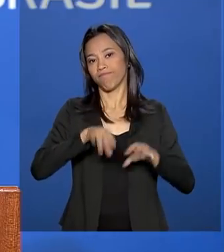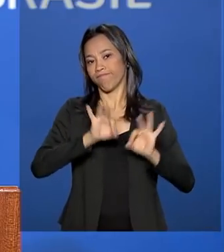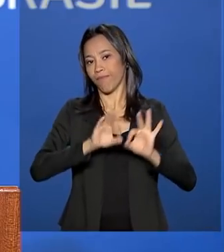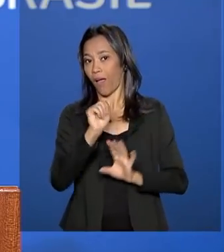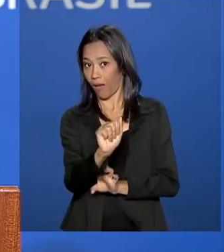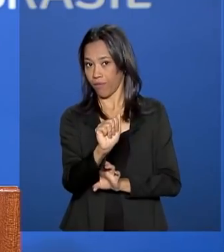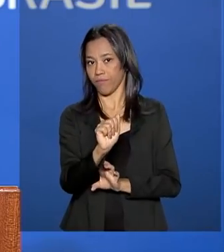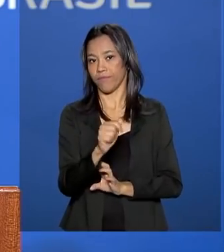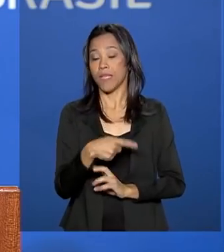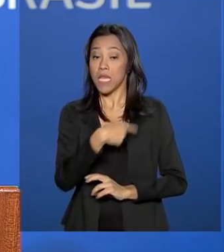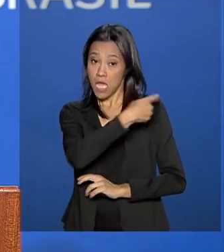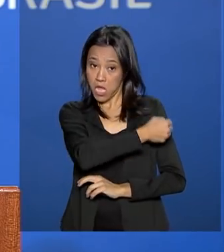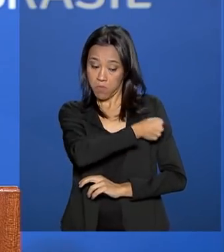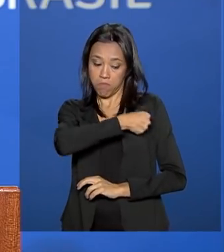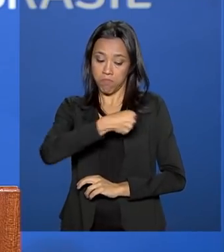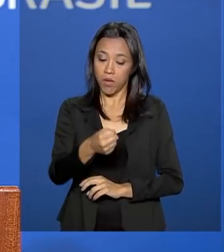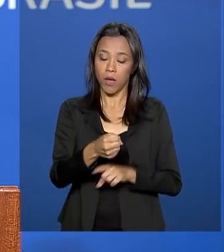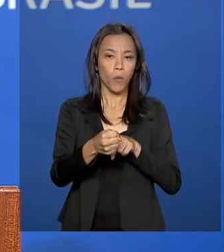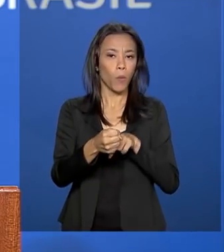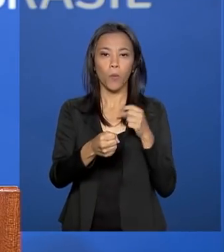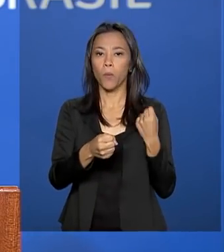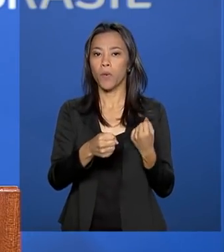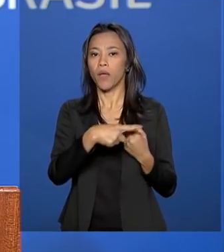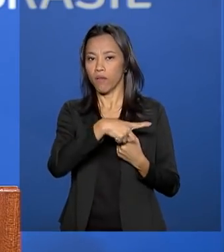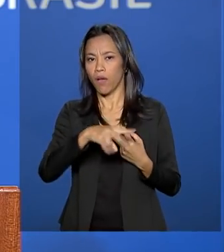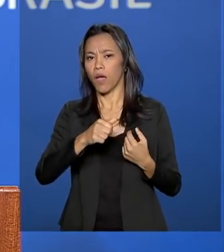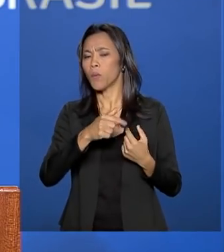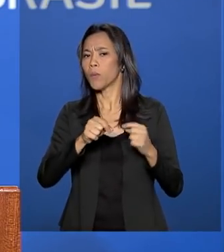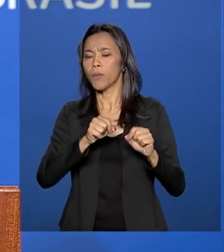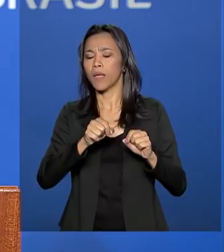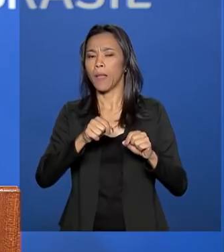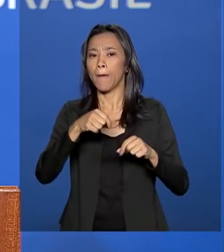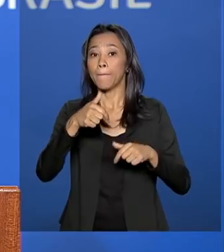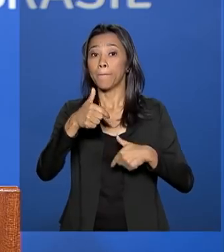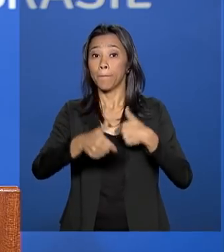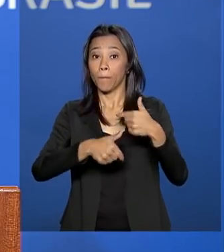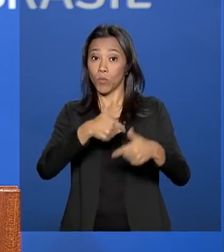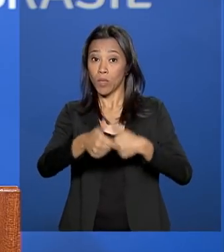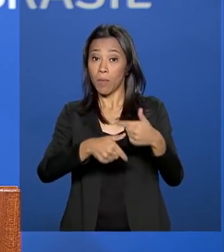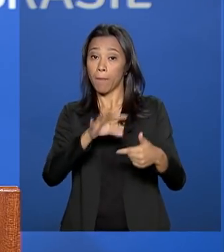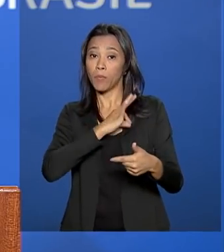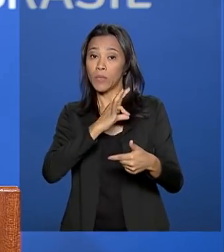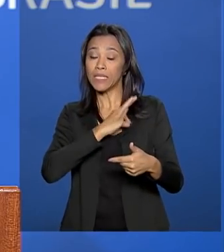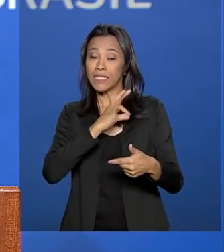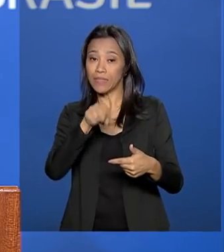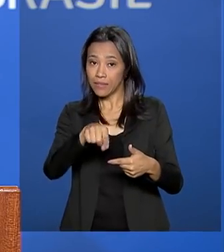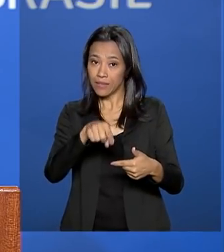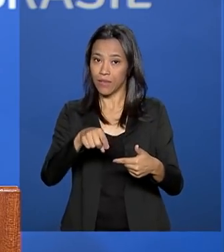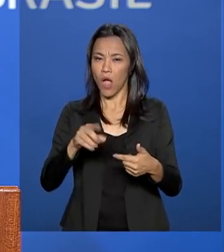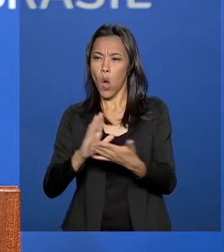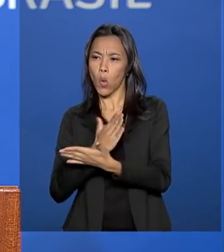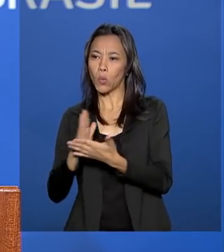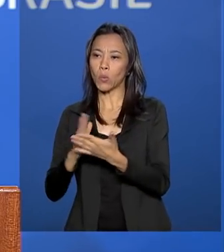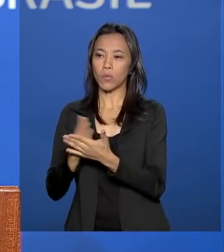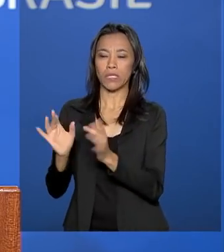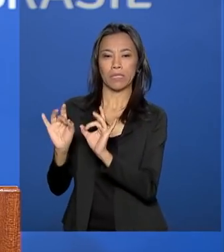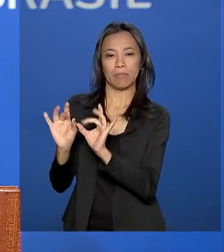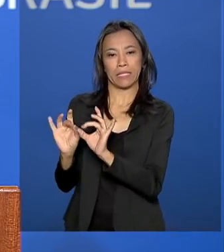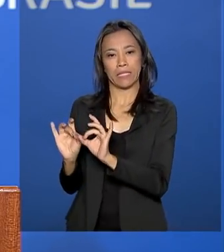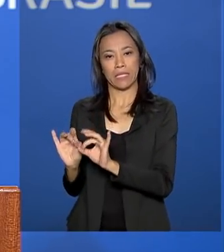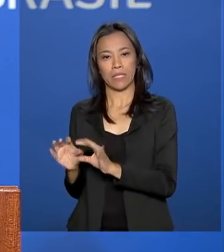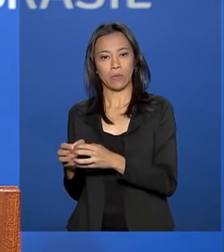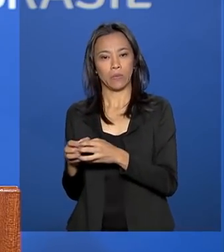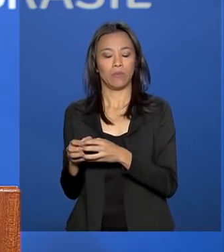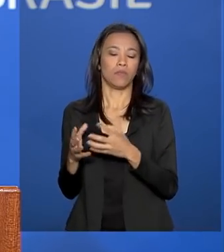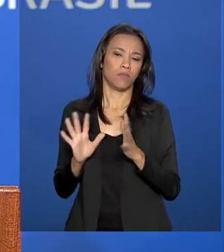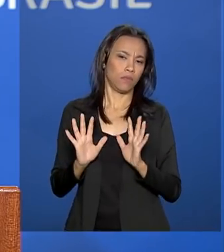campo quando se fala, por exemplo, na nossa polícia militar. Alguns poucos falam em privilégios. Acho que, acho não,